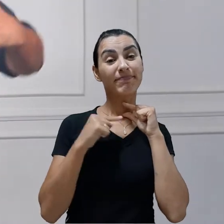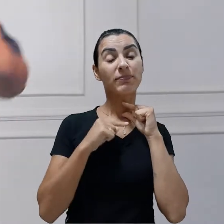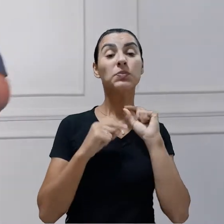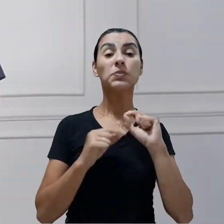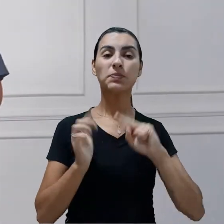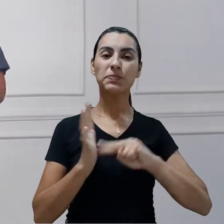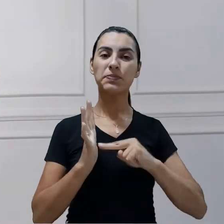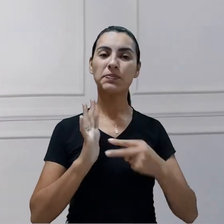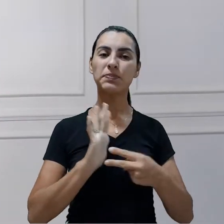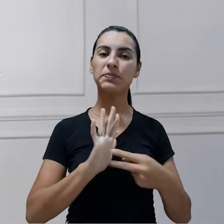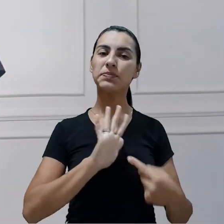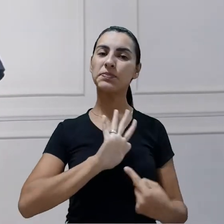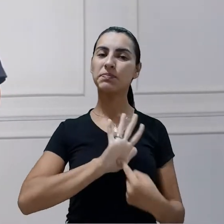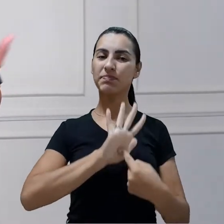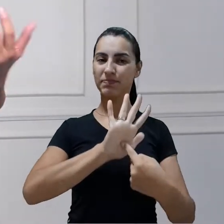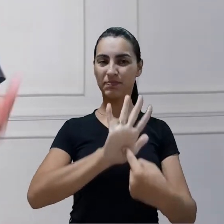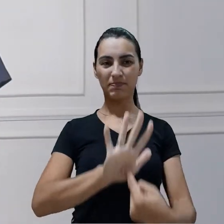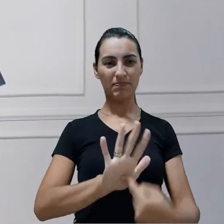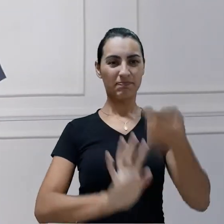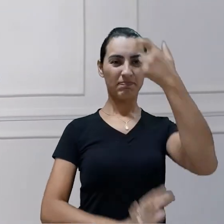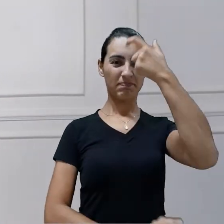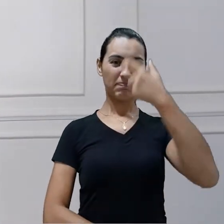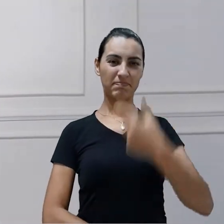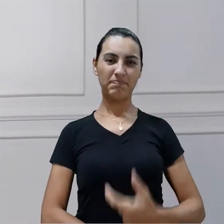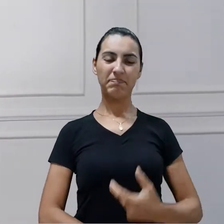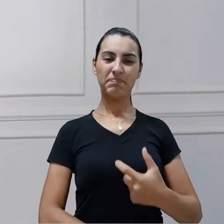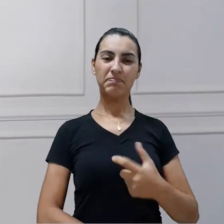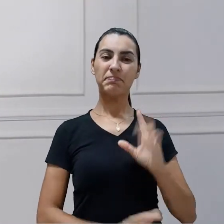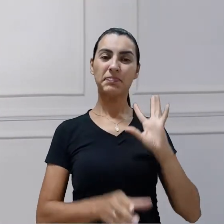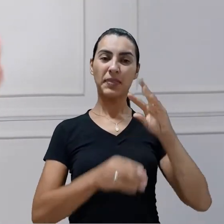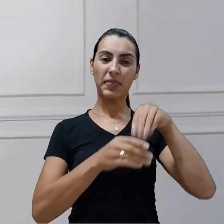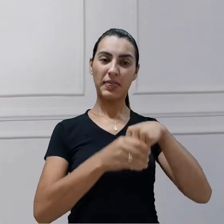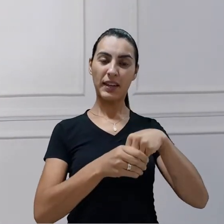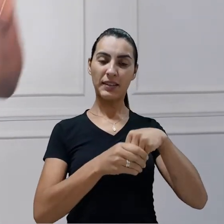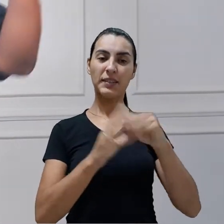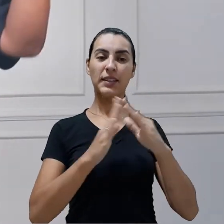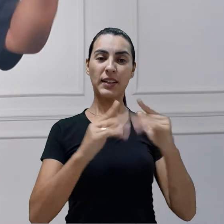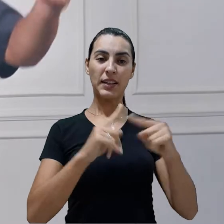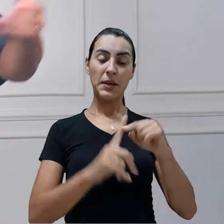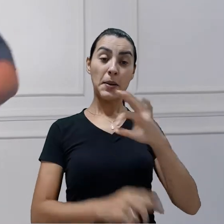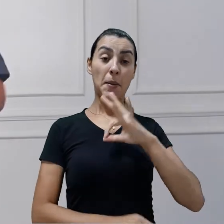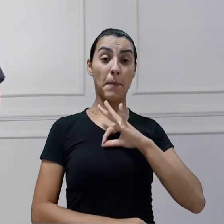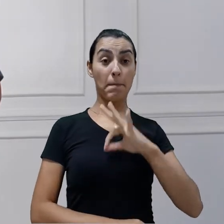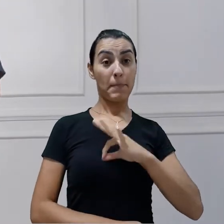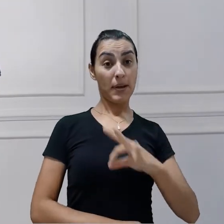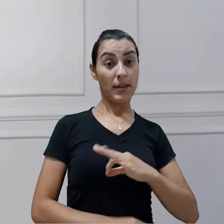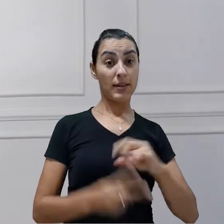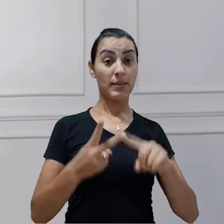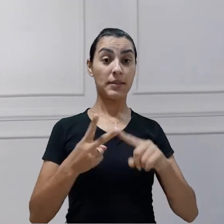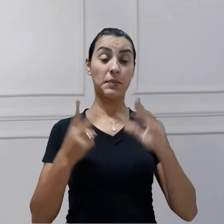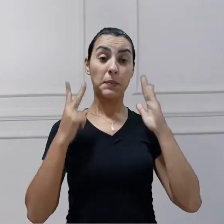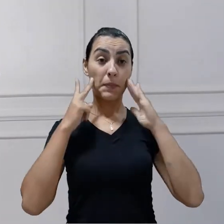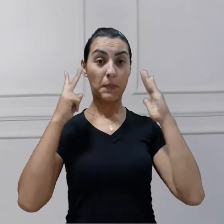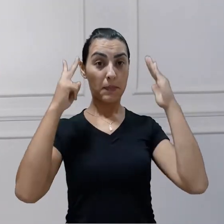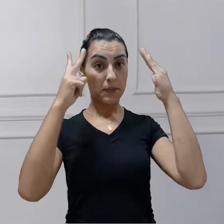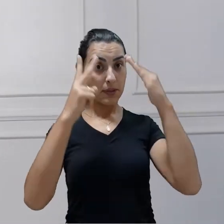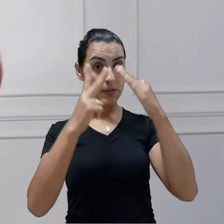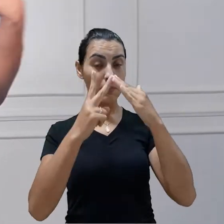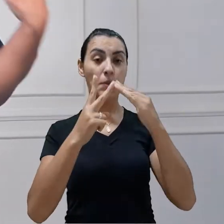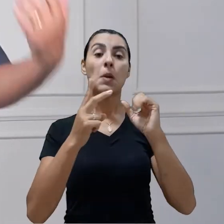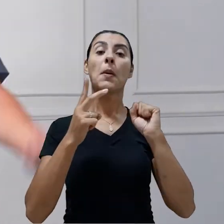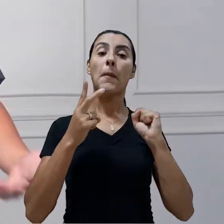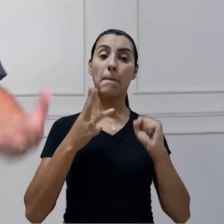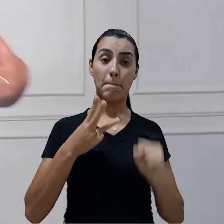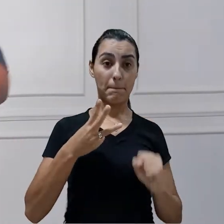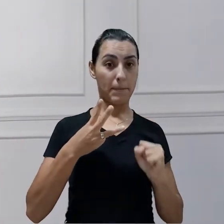vem para identificar o homem do clero, que é o sacerdote, o bispo, mas também o diácono,